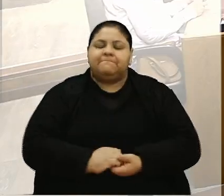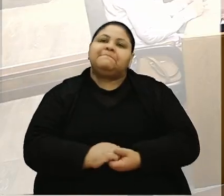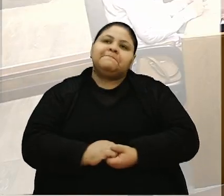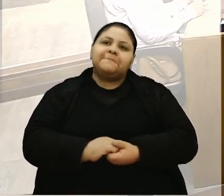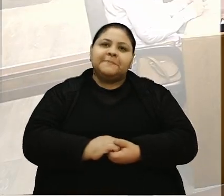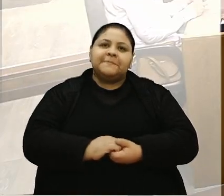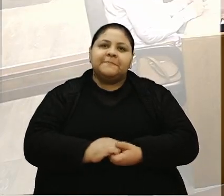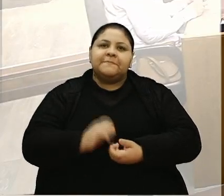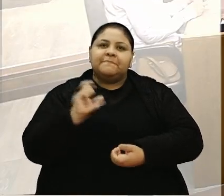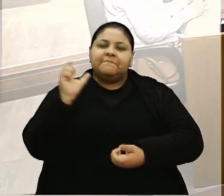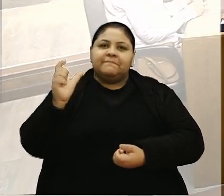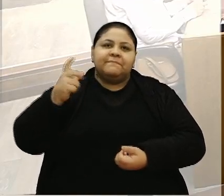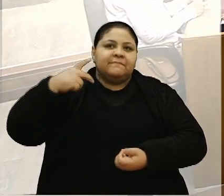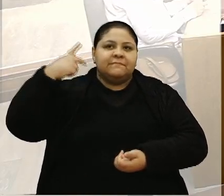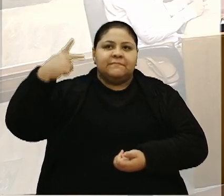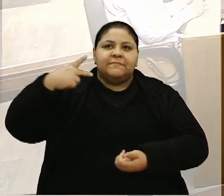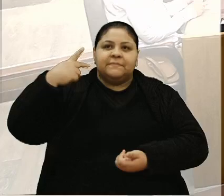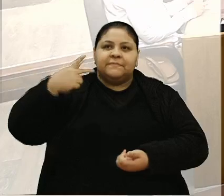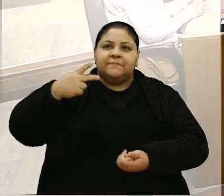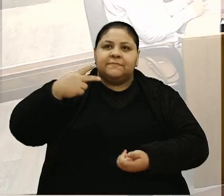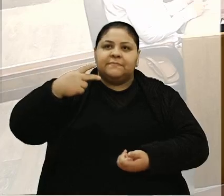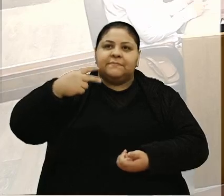Cadori. Com a palavra, vereador Fiúza.